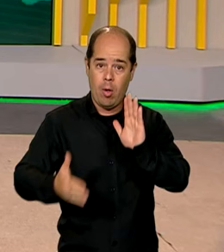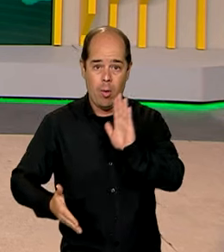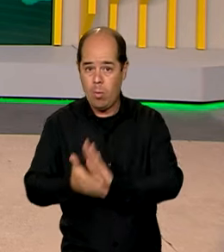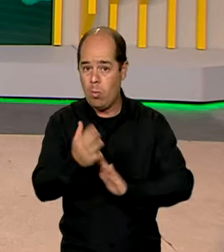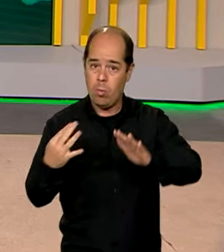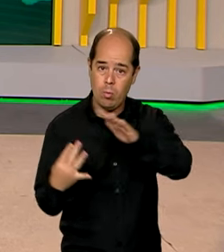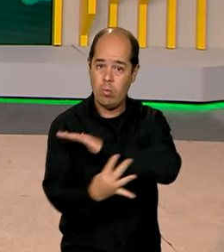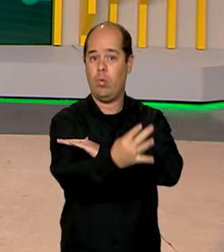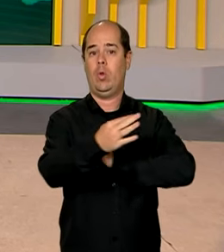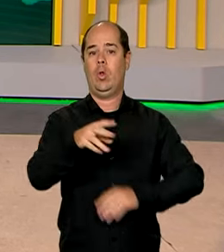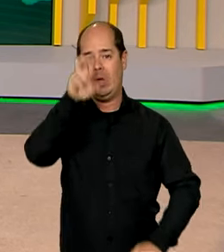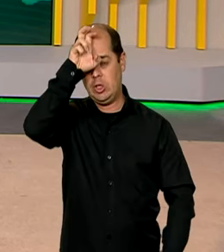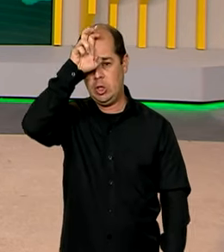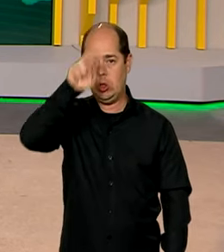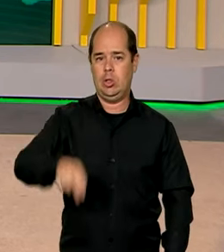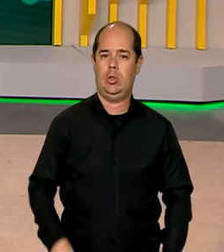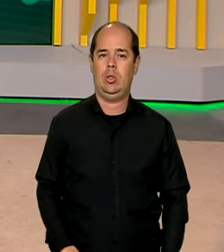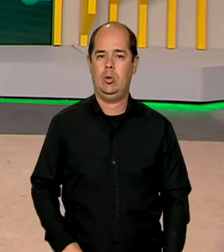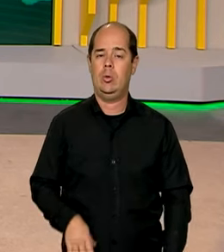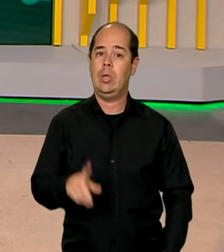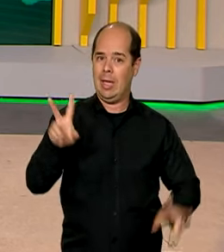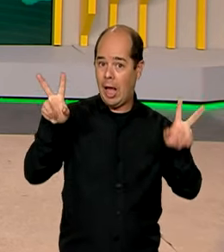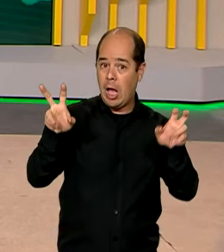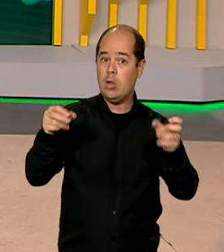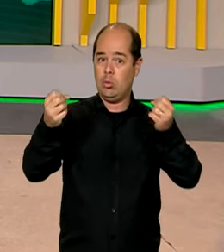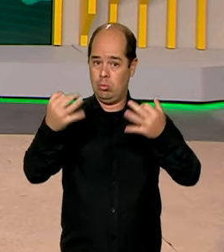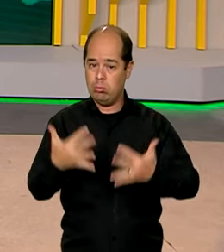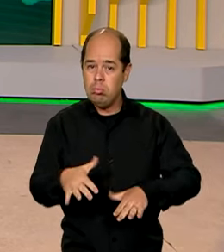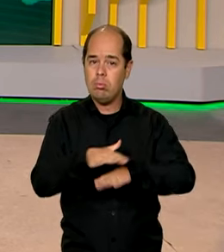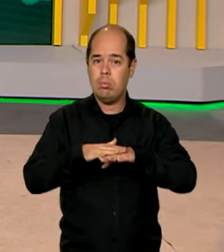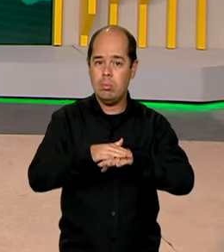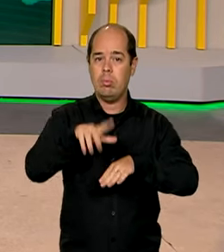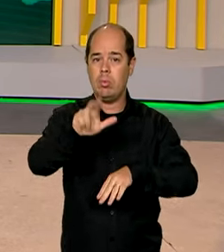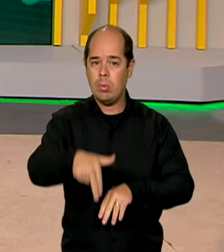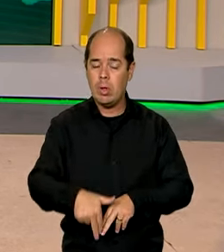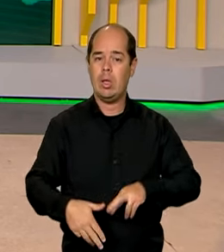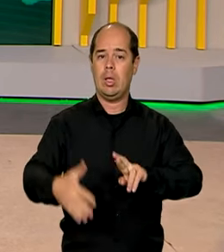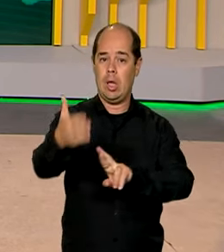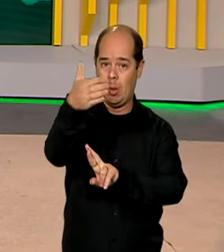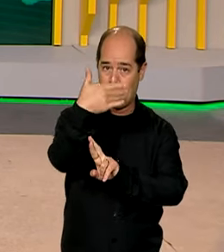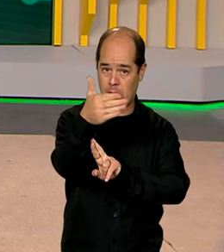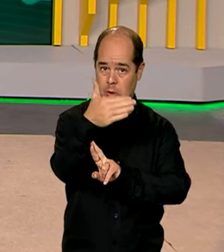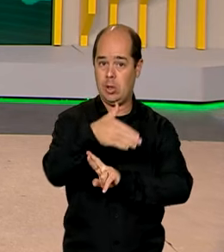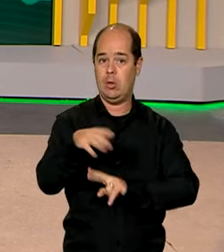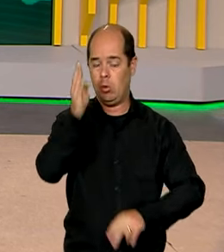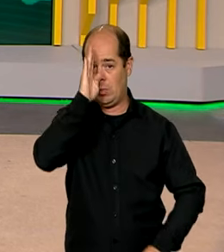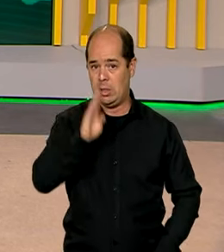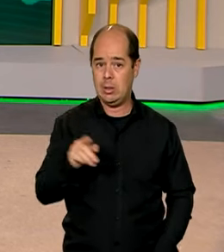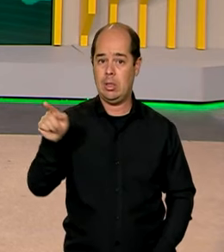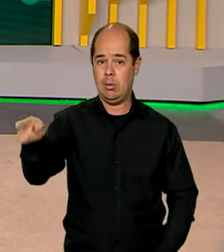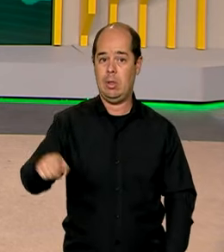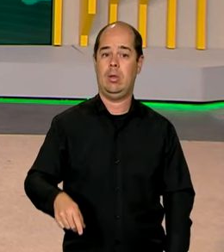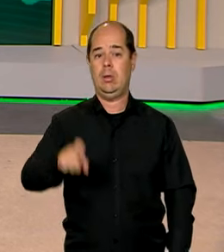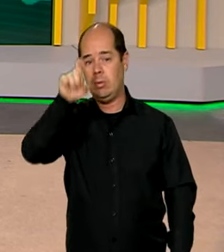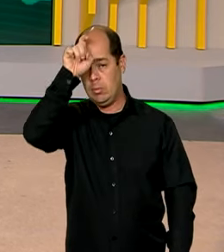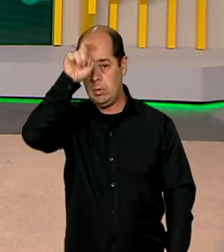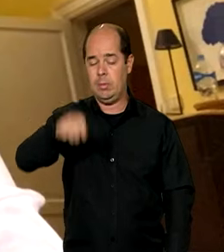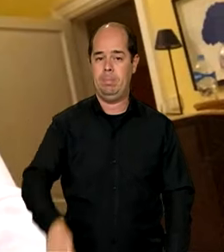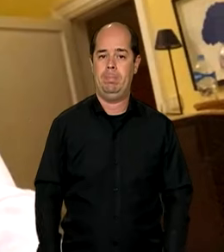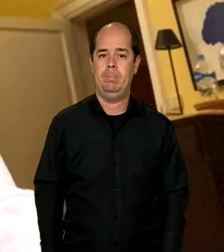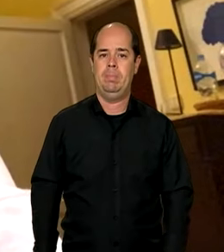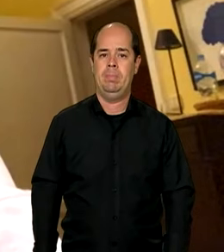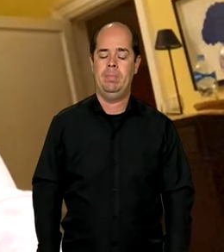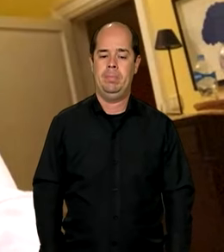sobre esse assunto com a TV Brasil foi o embaixador brasileiro no país árabe. Vamos ouvir um trecho desta entrevista.